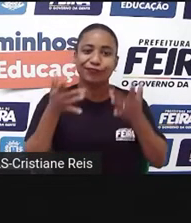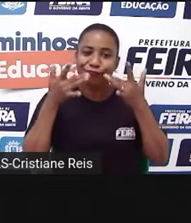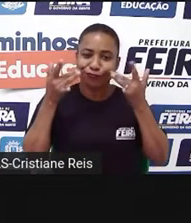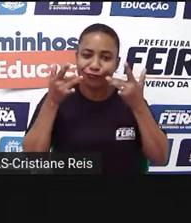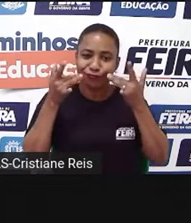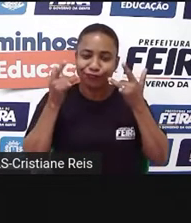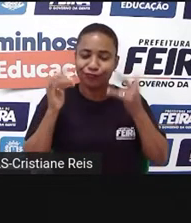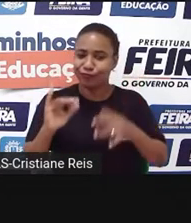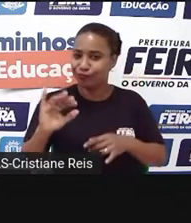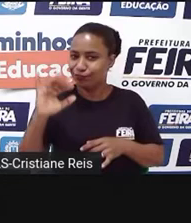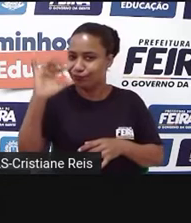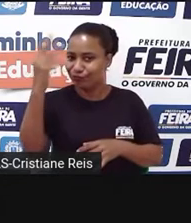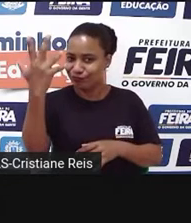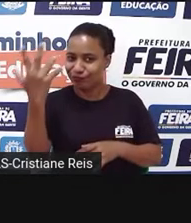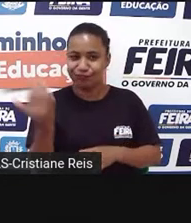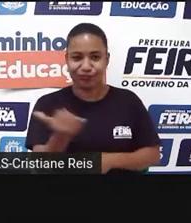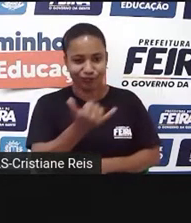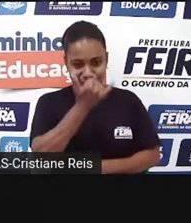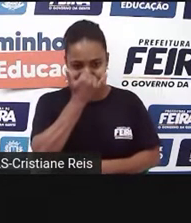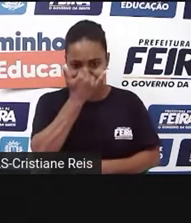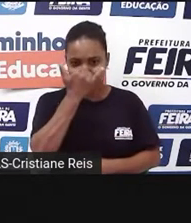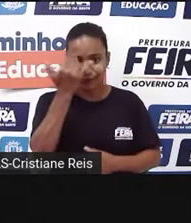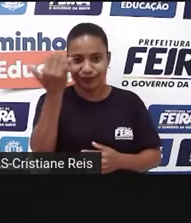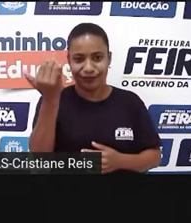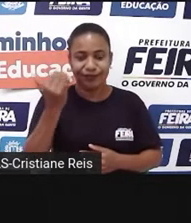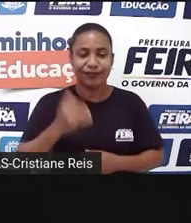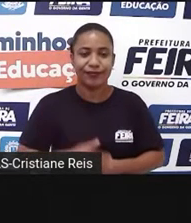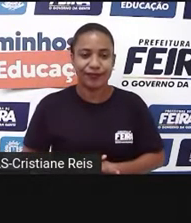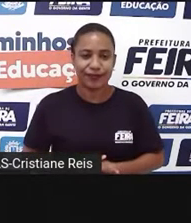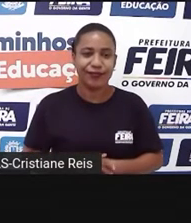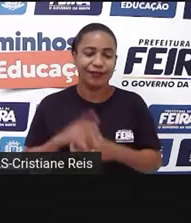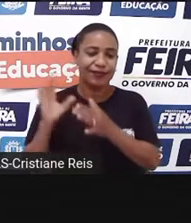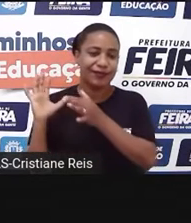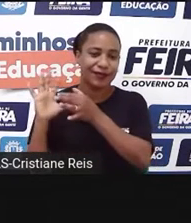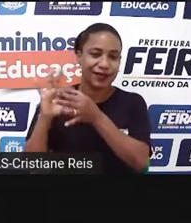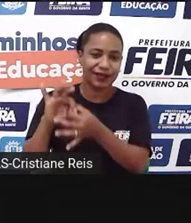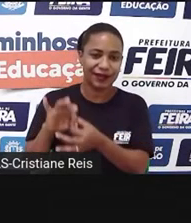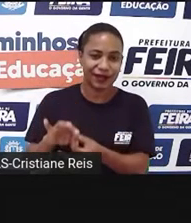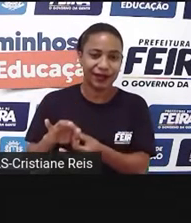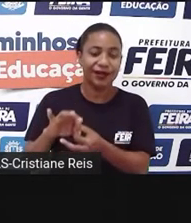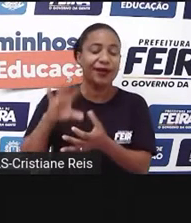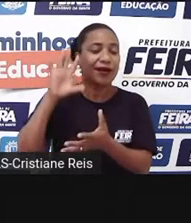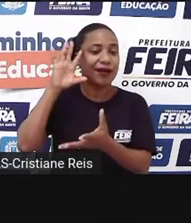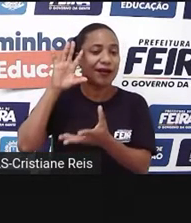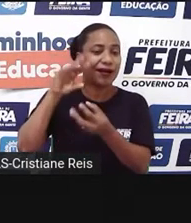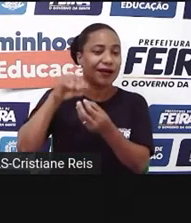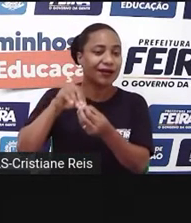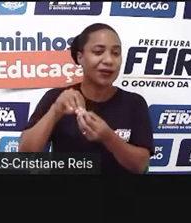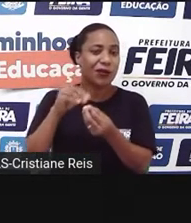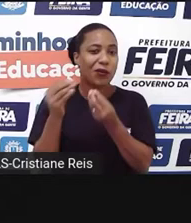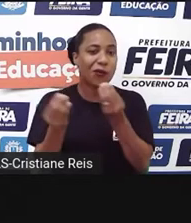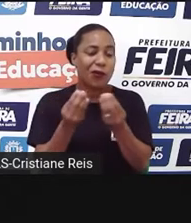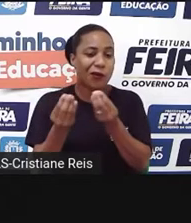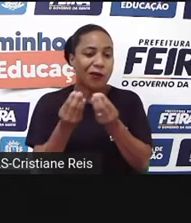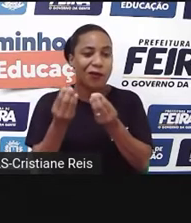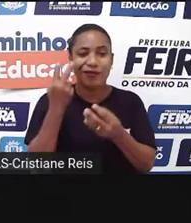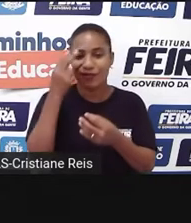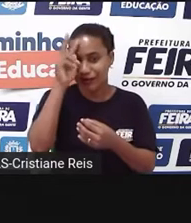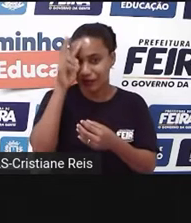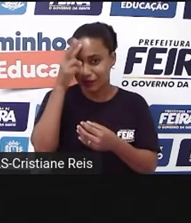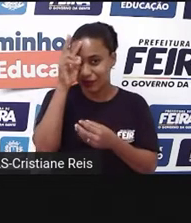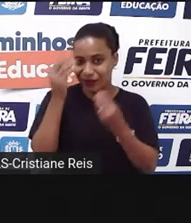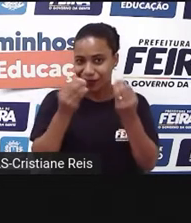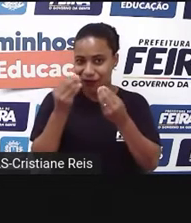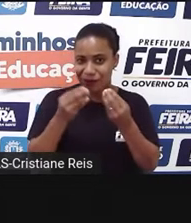de tragédia. Ok, students? Só para contextualizá-los e vocês entenderem um pouco sobre a história, porque a gente vai precisar